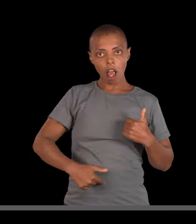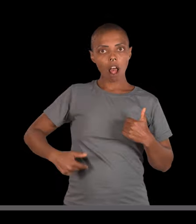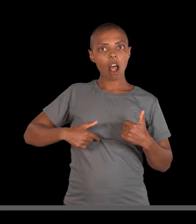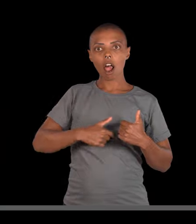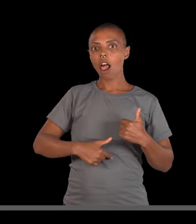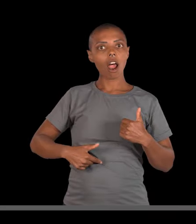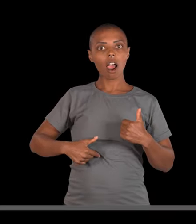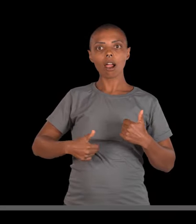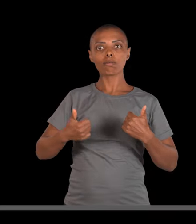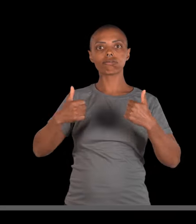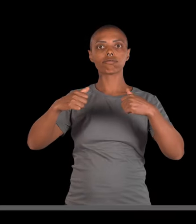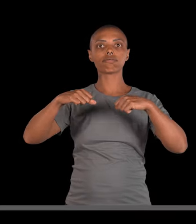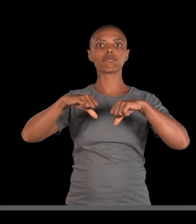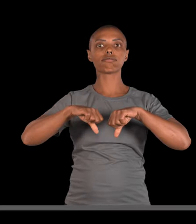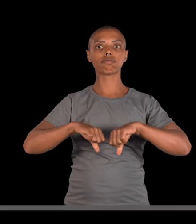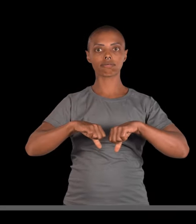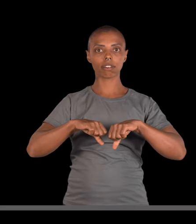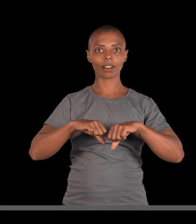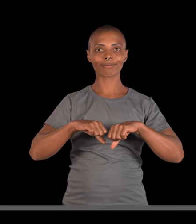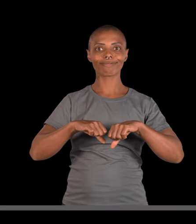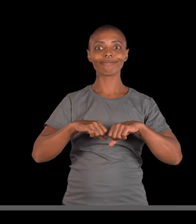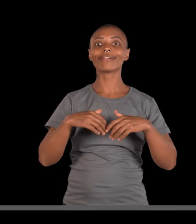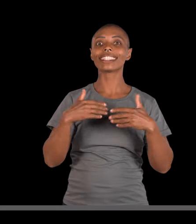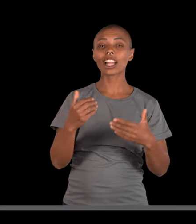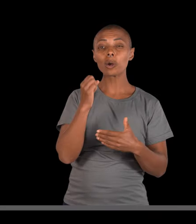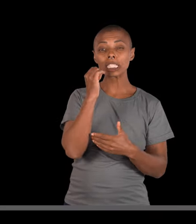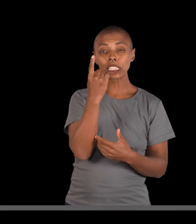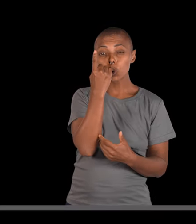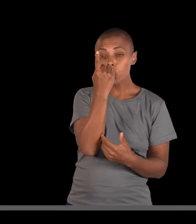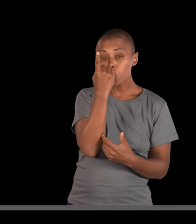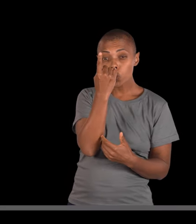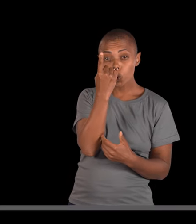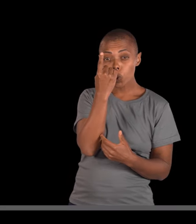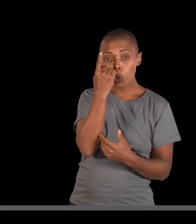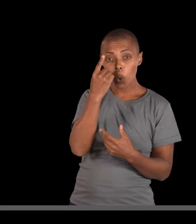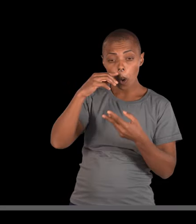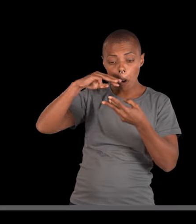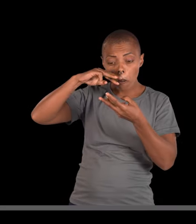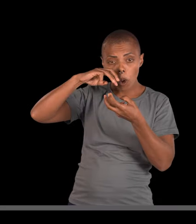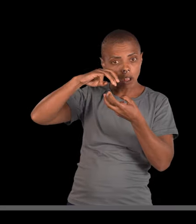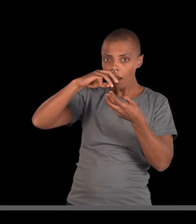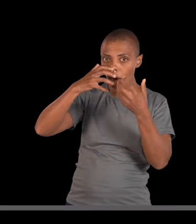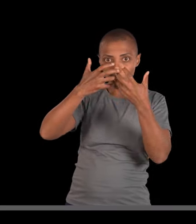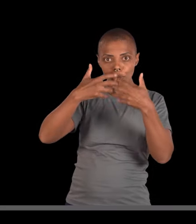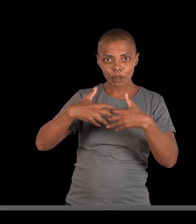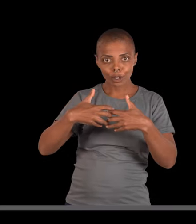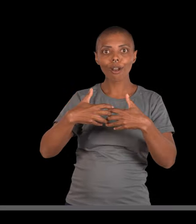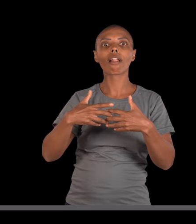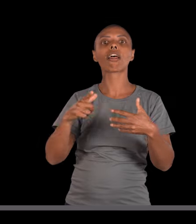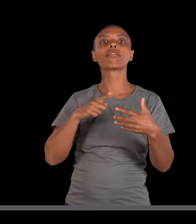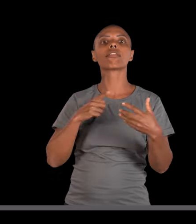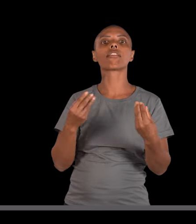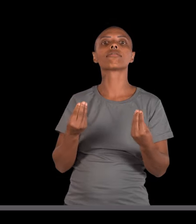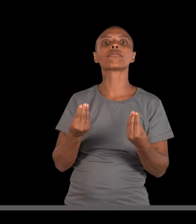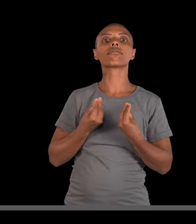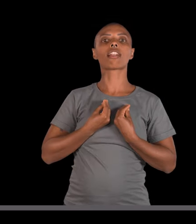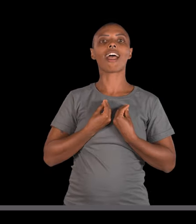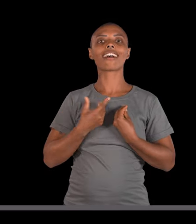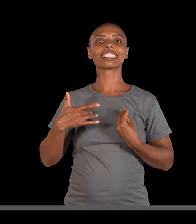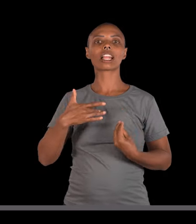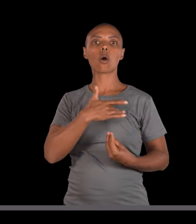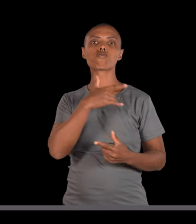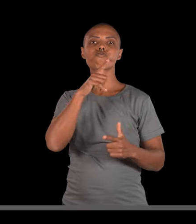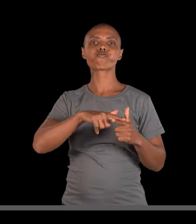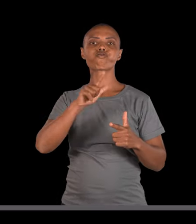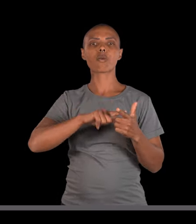única proteína de membrana plasmática não funcionar, vai trazer uma série de